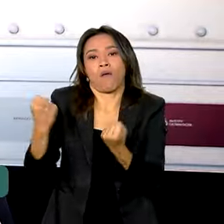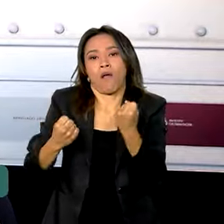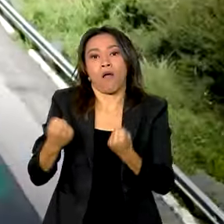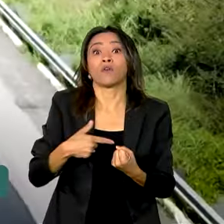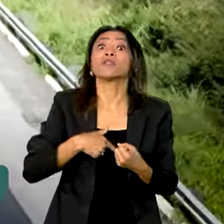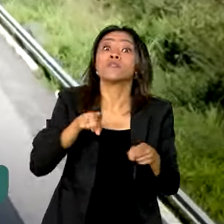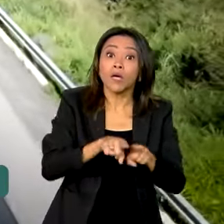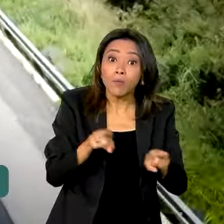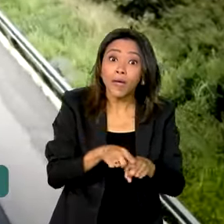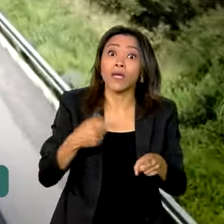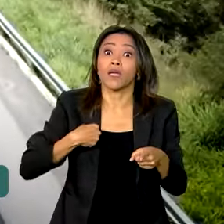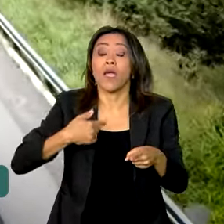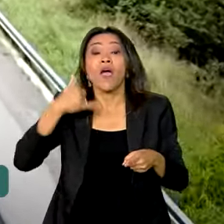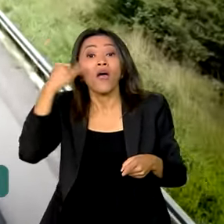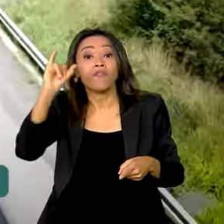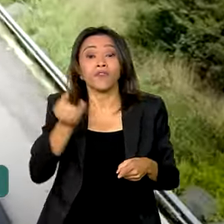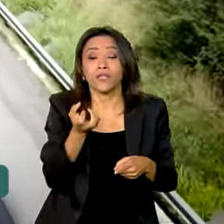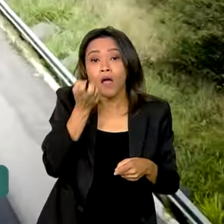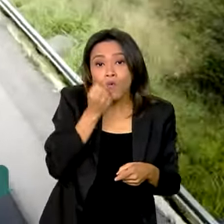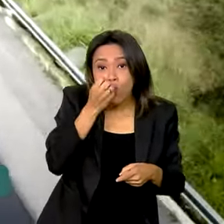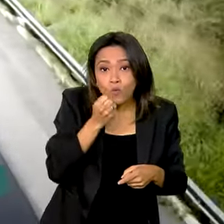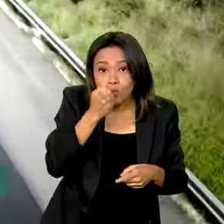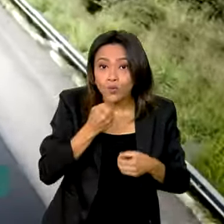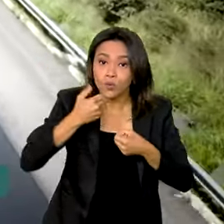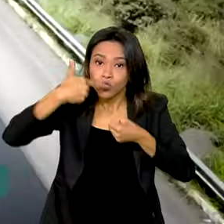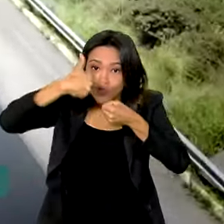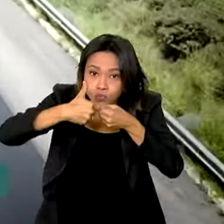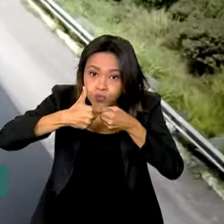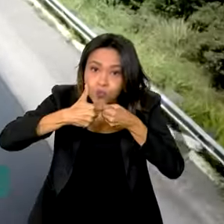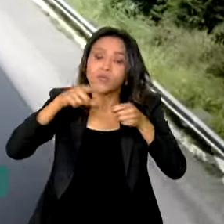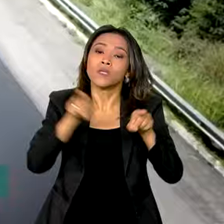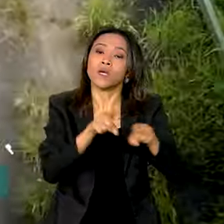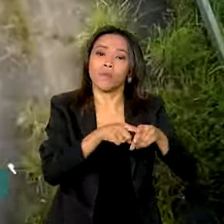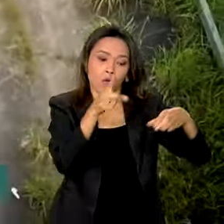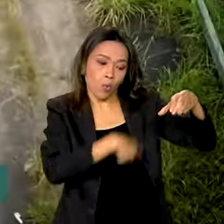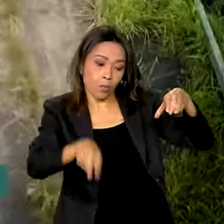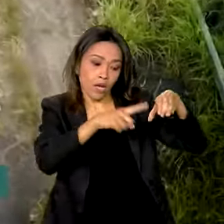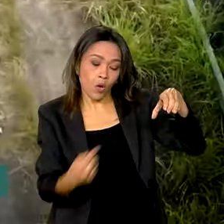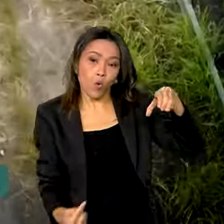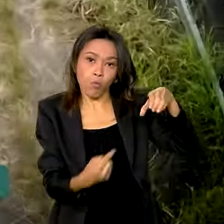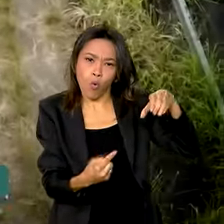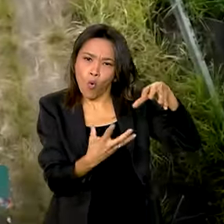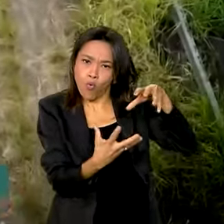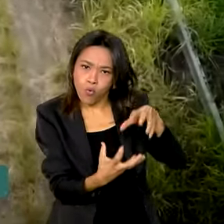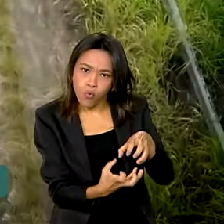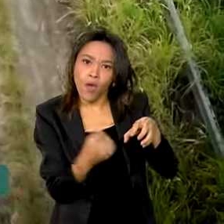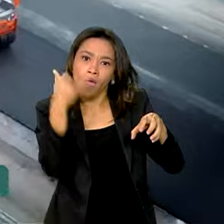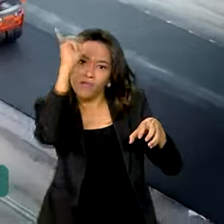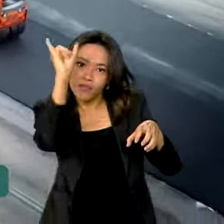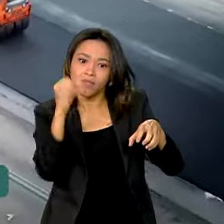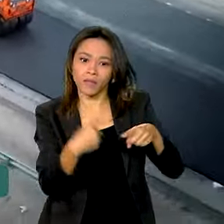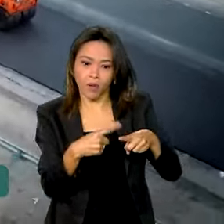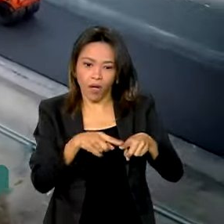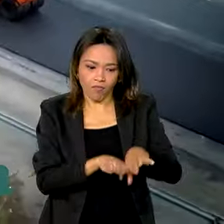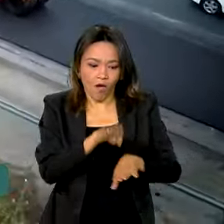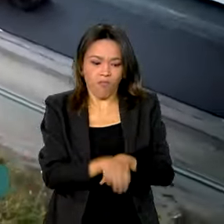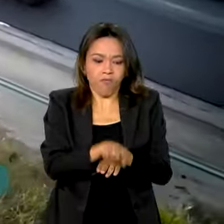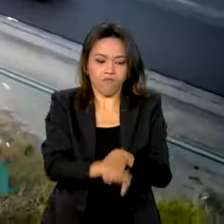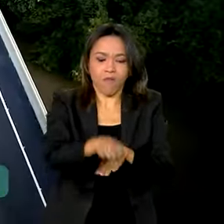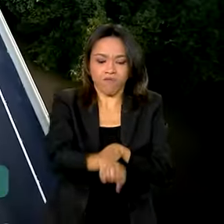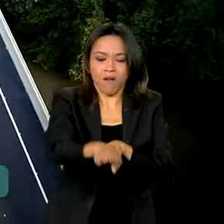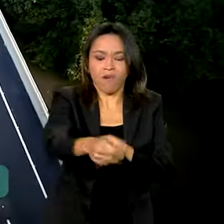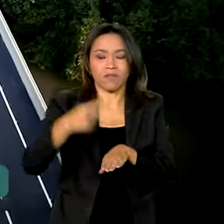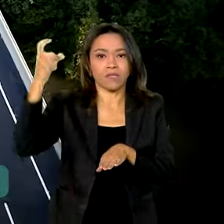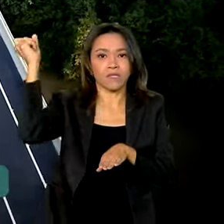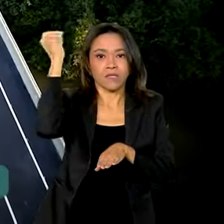de combustível, o desgaste de pneu que não há praticamente, tem a questão de segurança, porque você pega uma rodovia praticamente arremendada, cheio de buraco, você entra numa